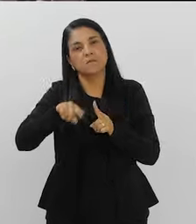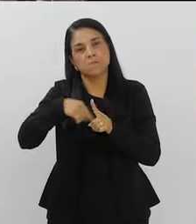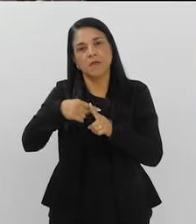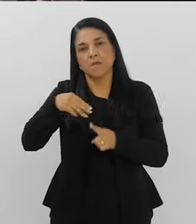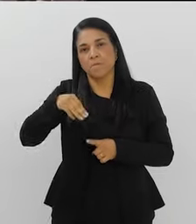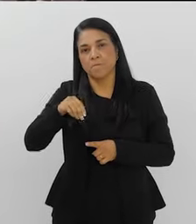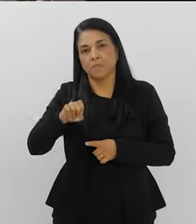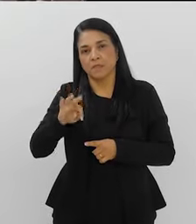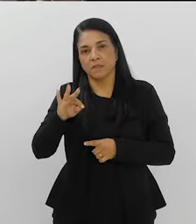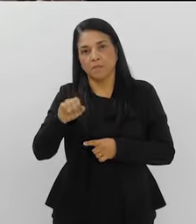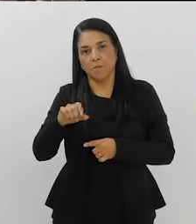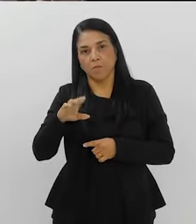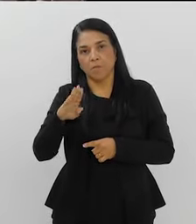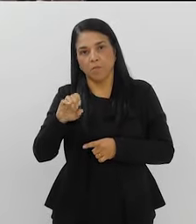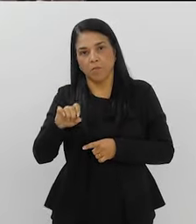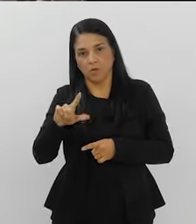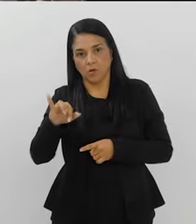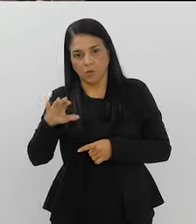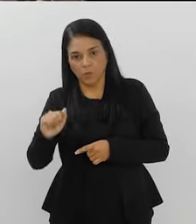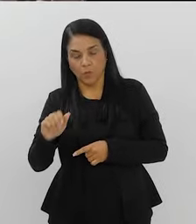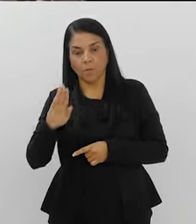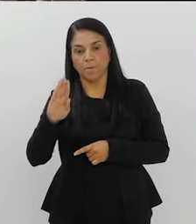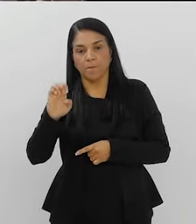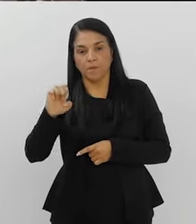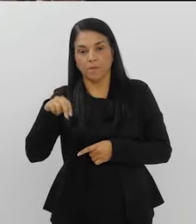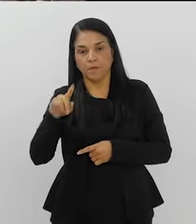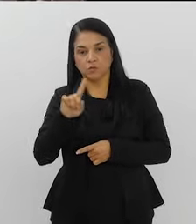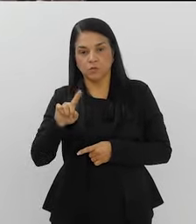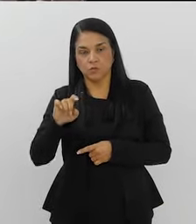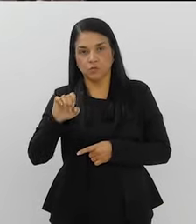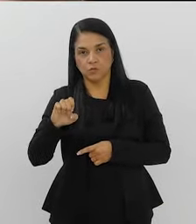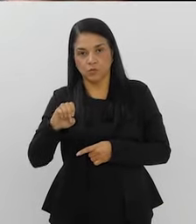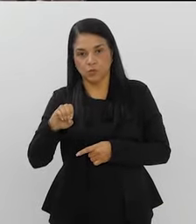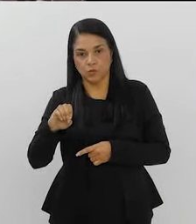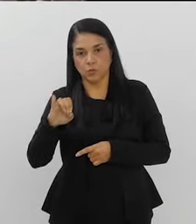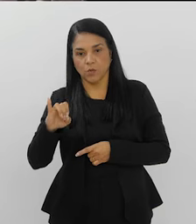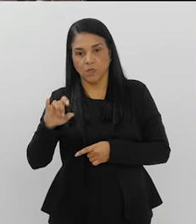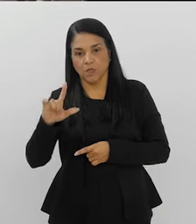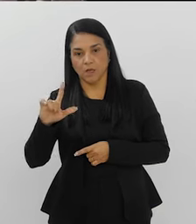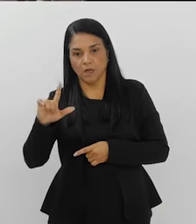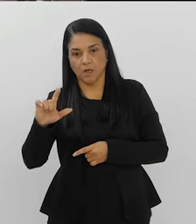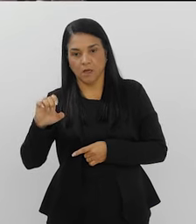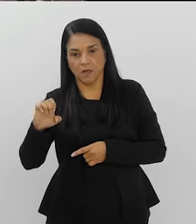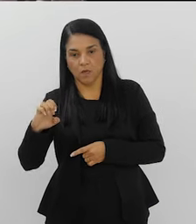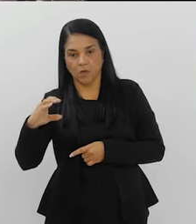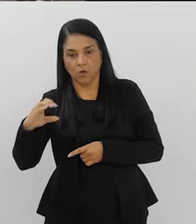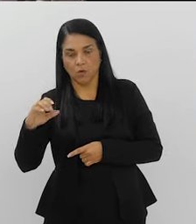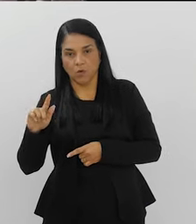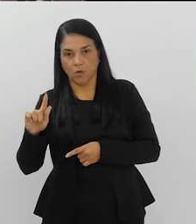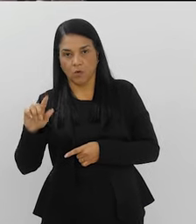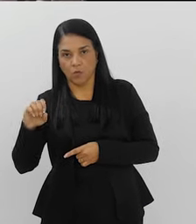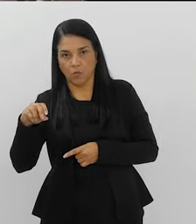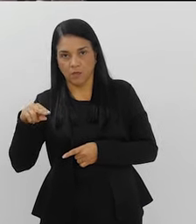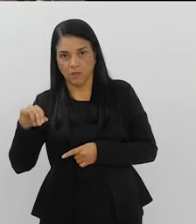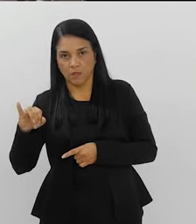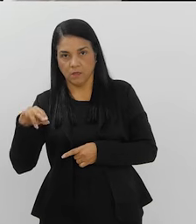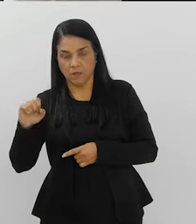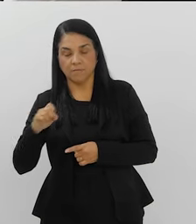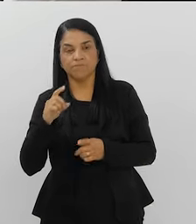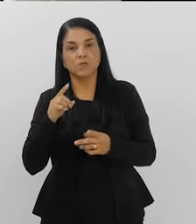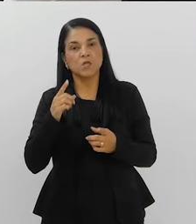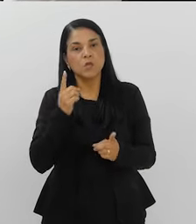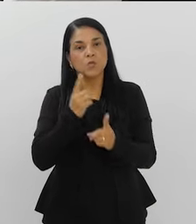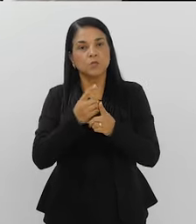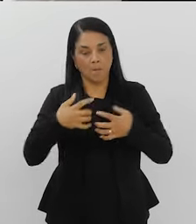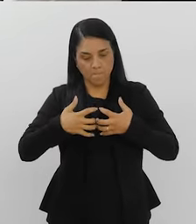o nome dele é benzoíloquigonina. Foi também encontrado no músculo e no fígado desses animais. Isso são pesquisas mais